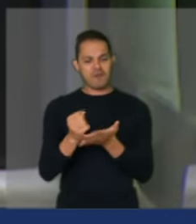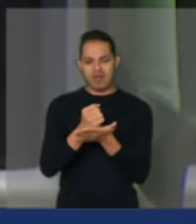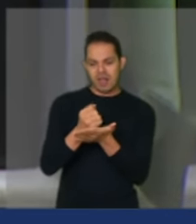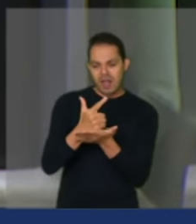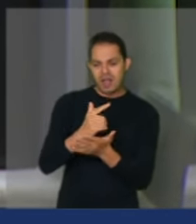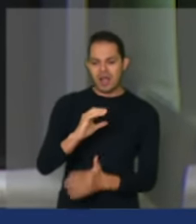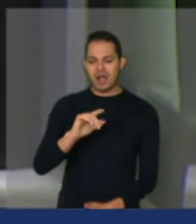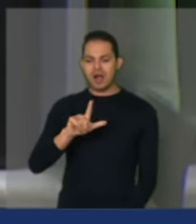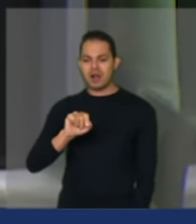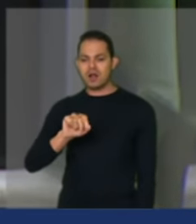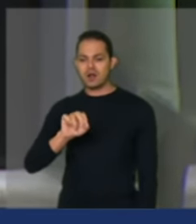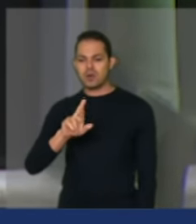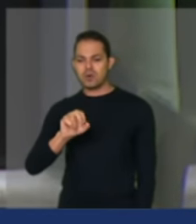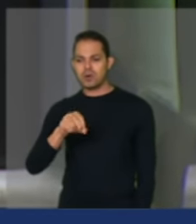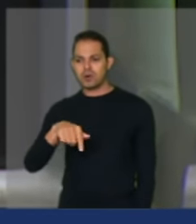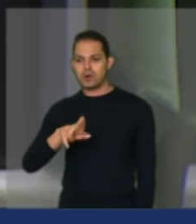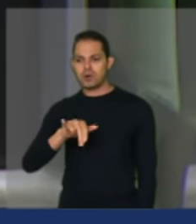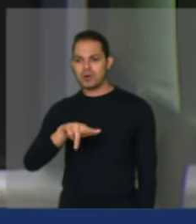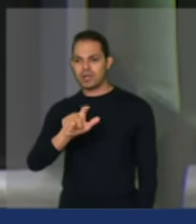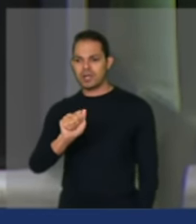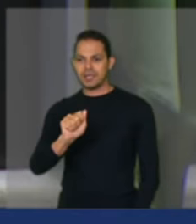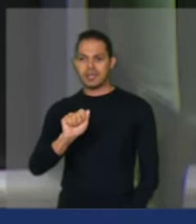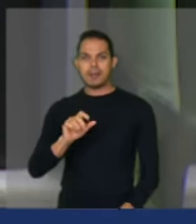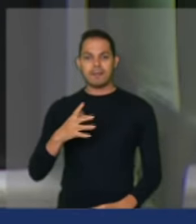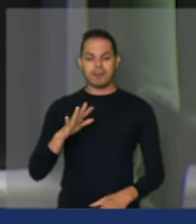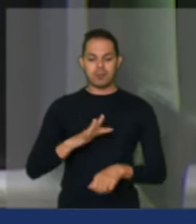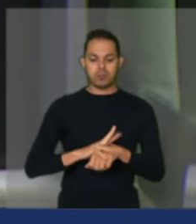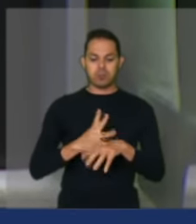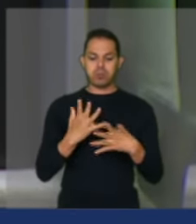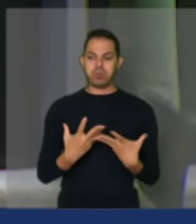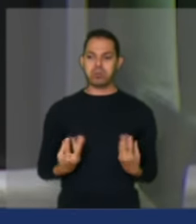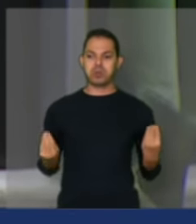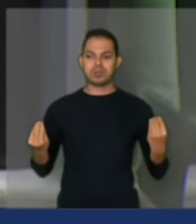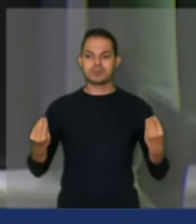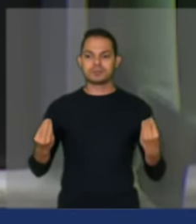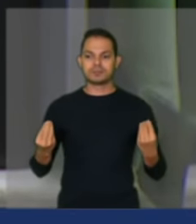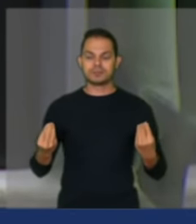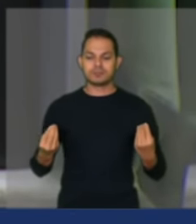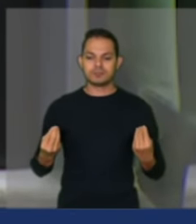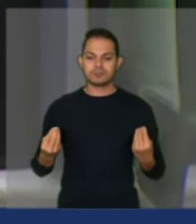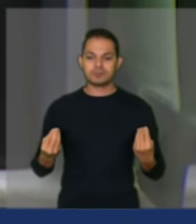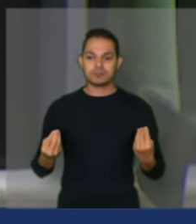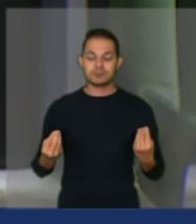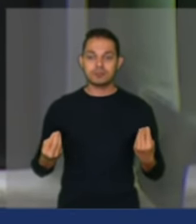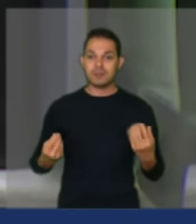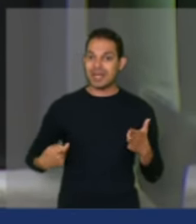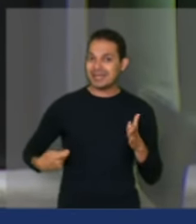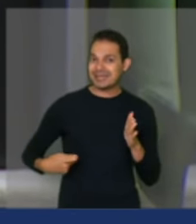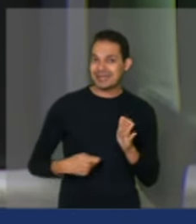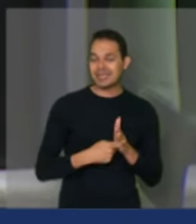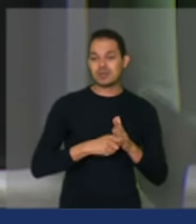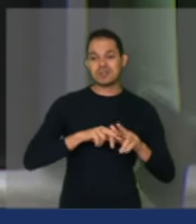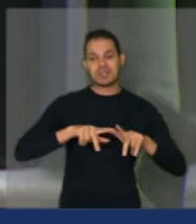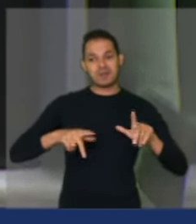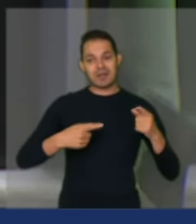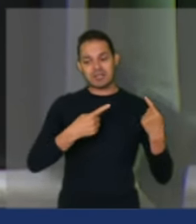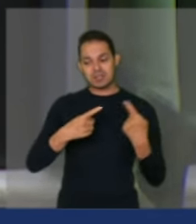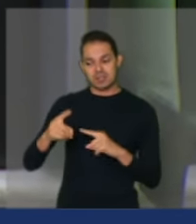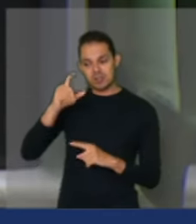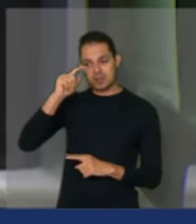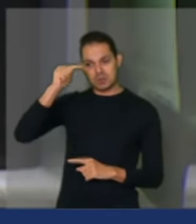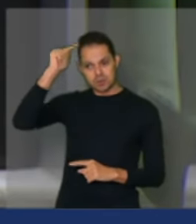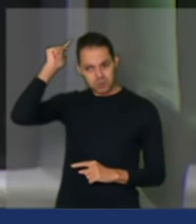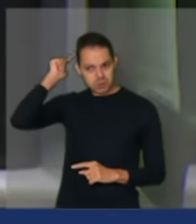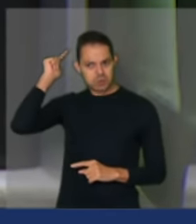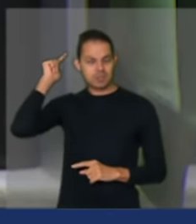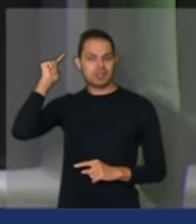como um remédio a curar o povo brasileiro. E olha, há denúncias contra o ministro Paulo Guedes que cada vez